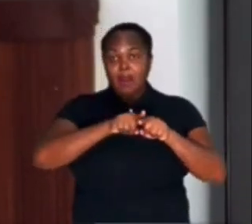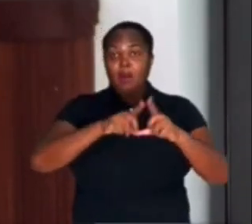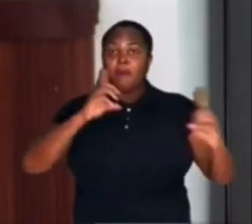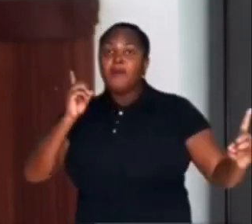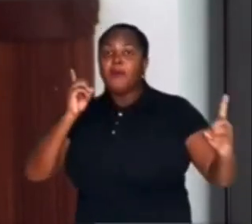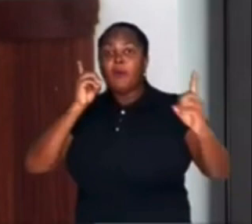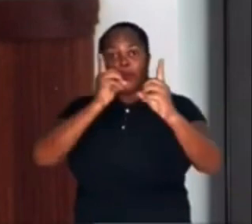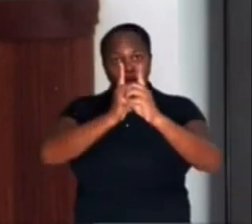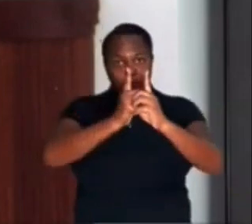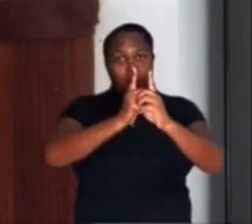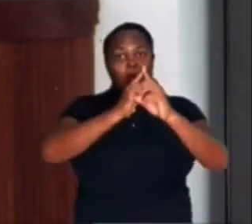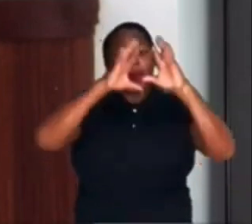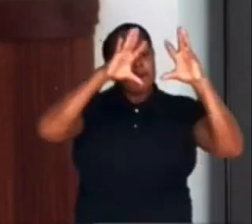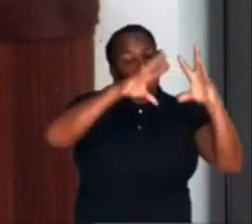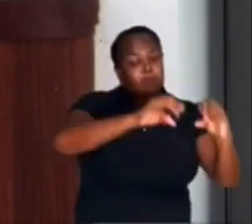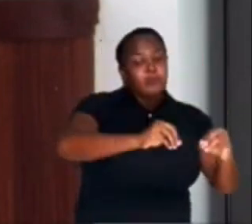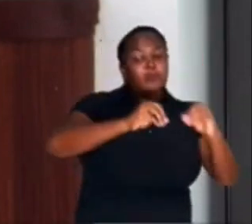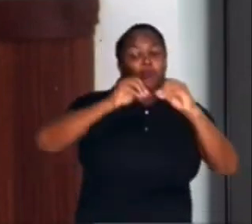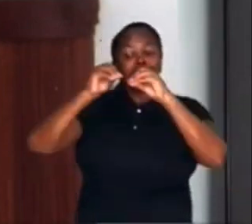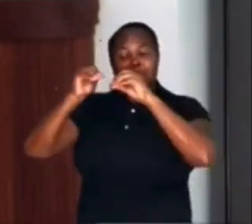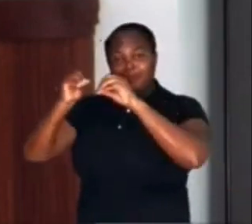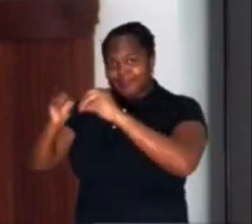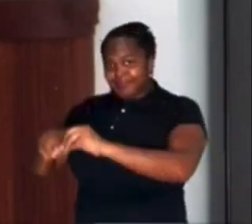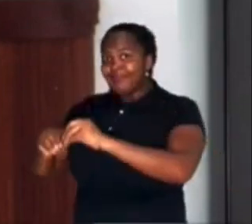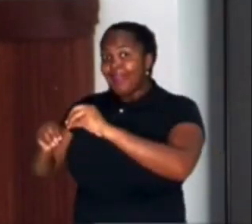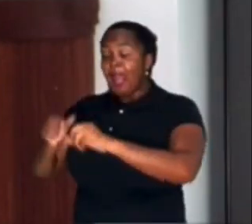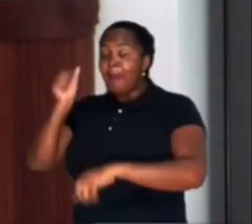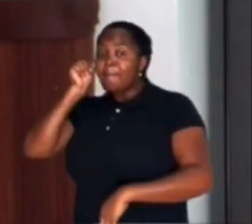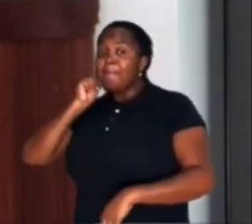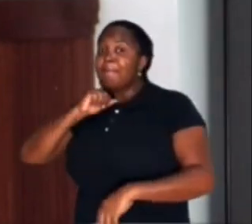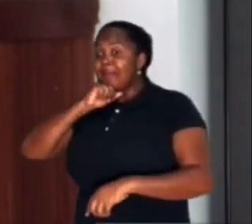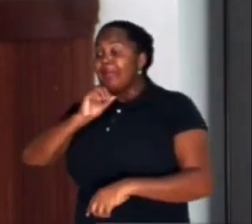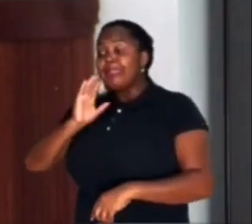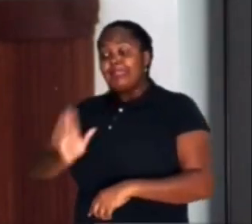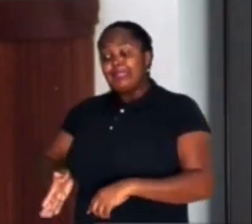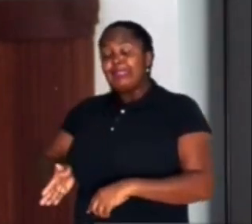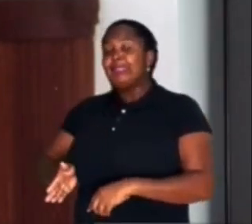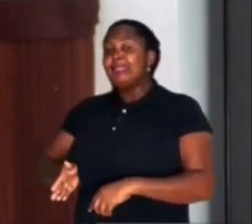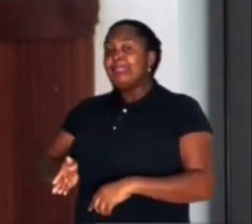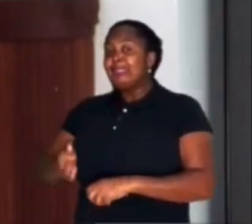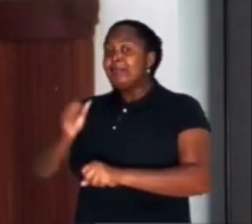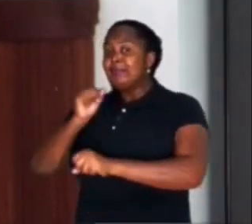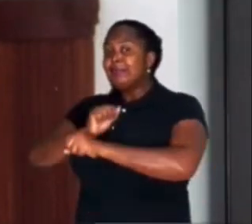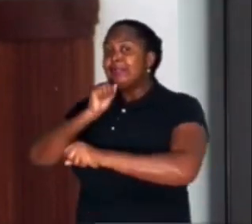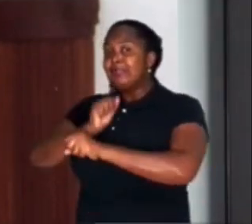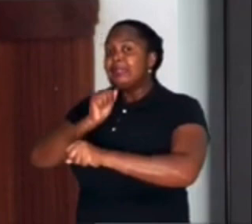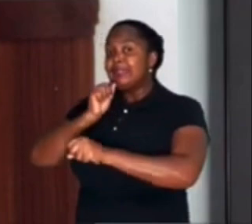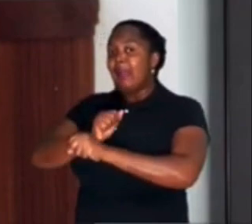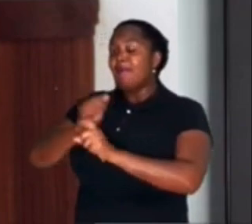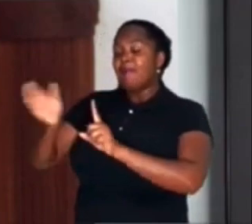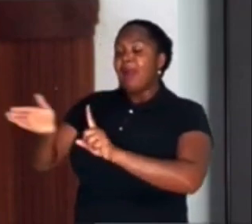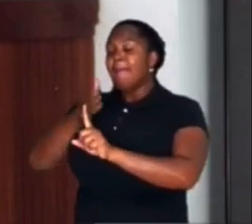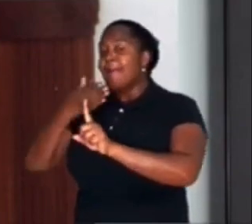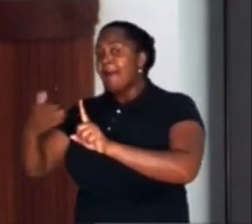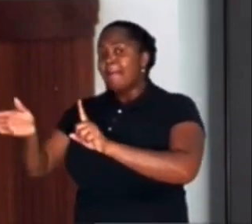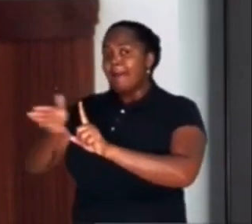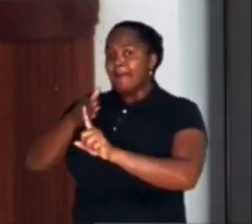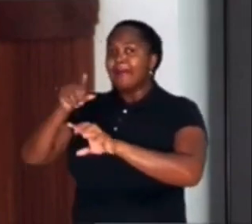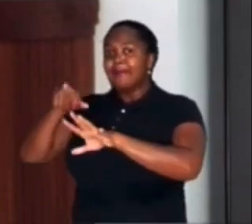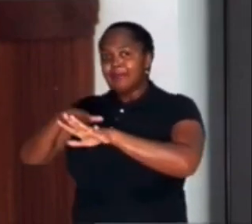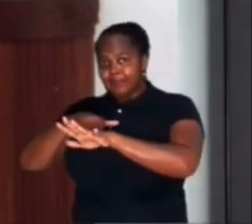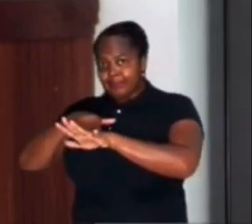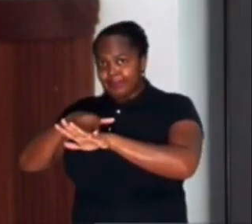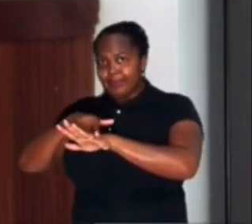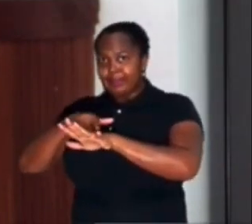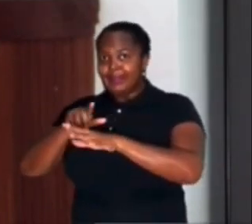levou até minha mãe, que já me esperava com a sandália na mão. Lamento a preocupação que impus a minha mãe, mas